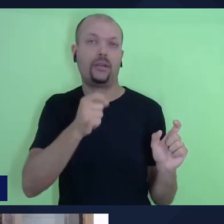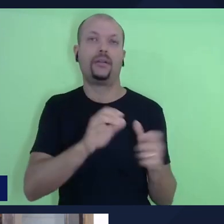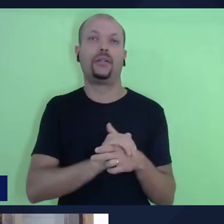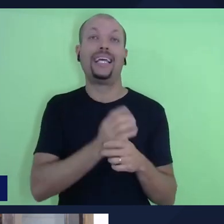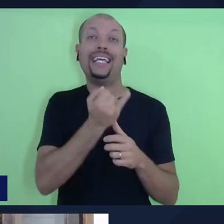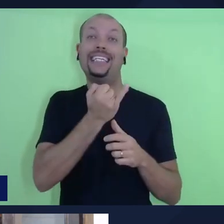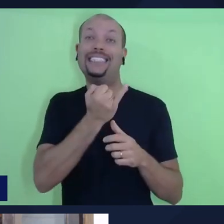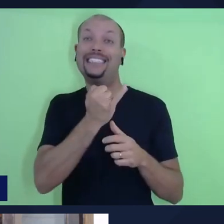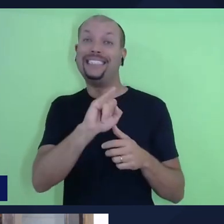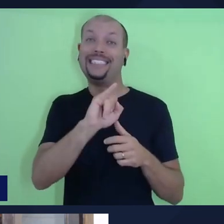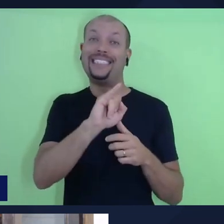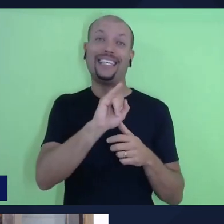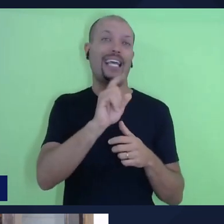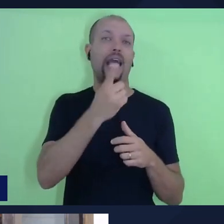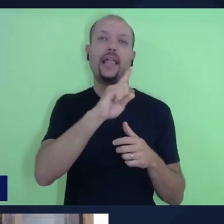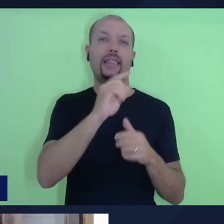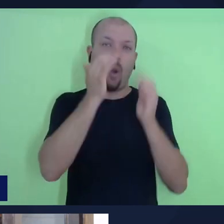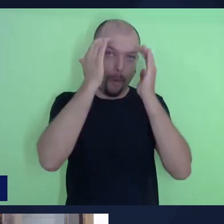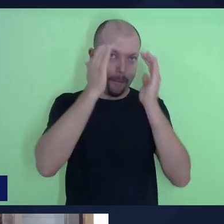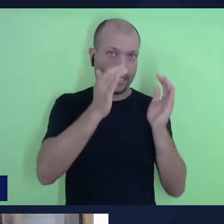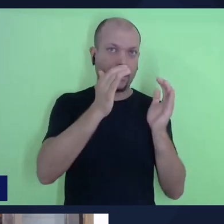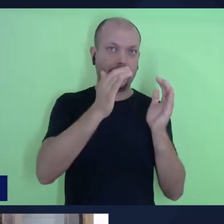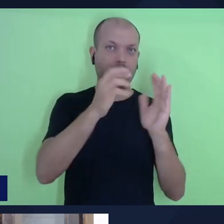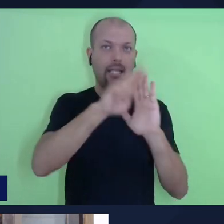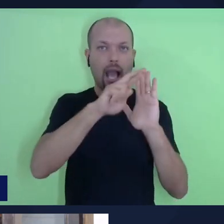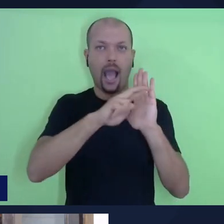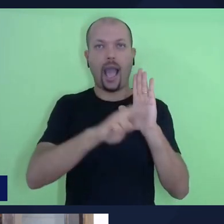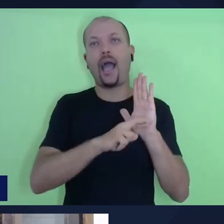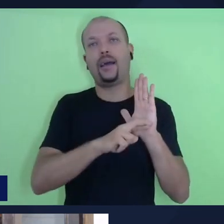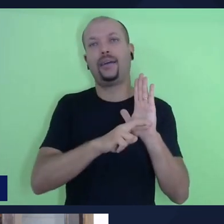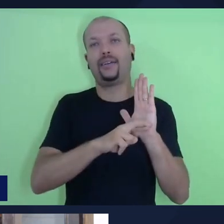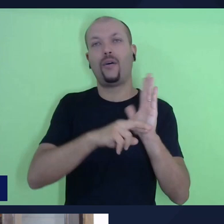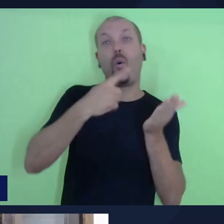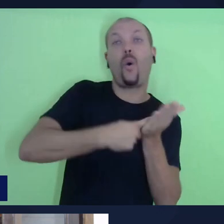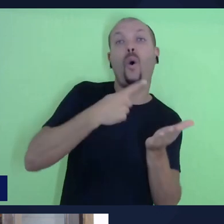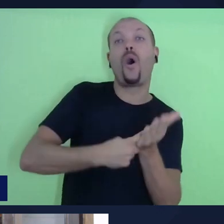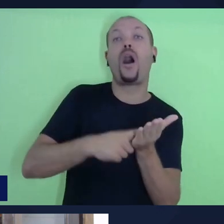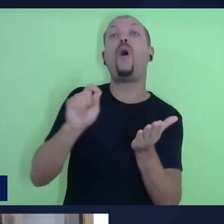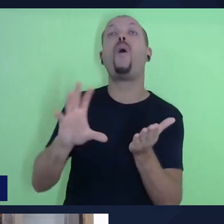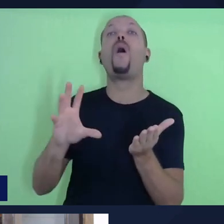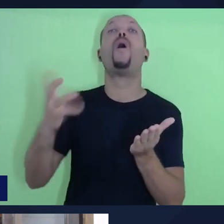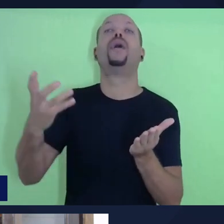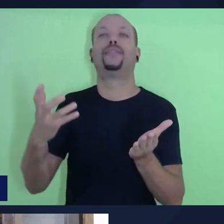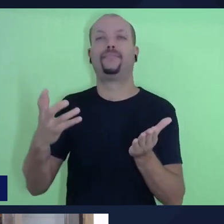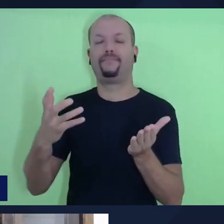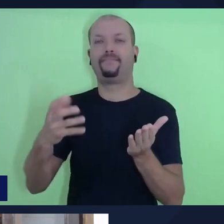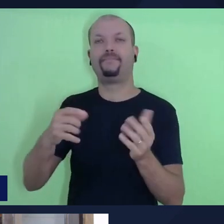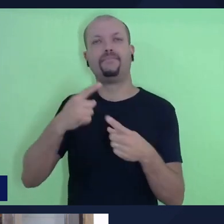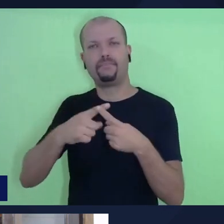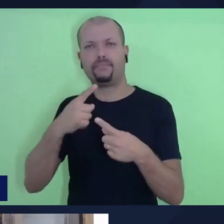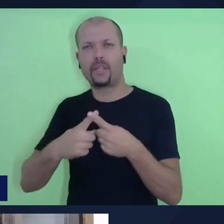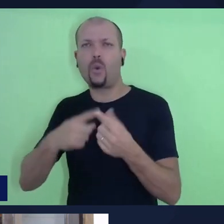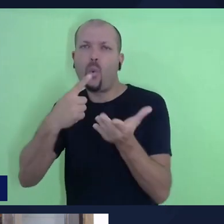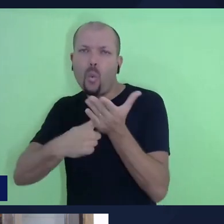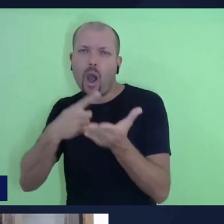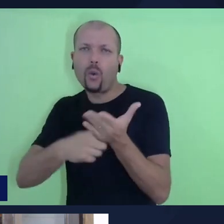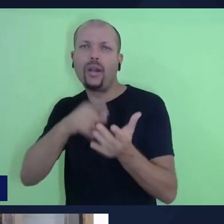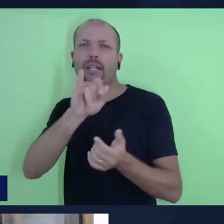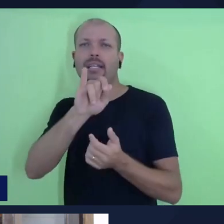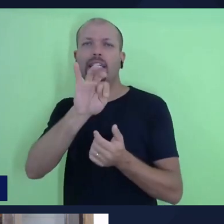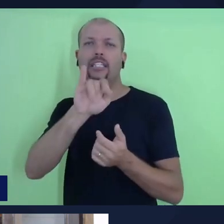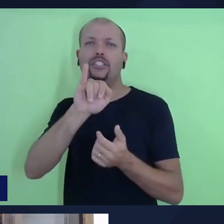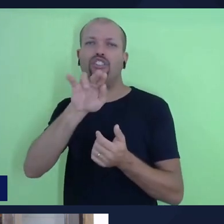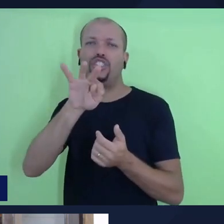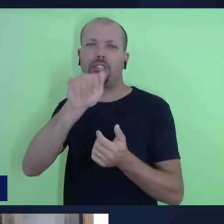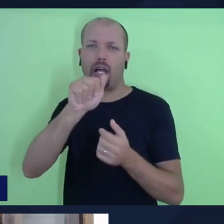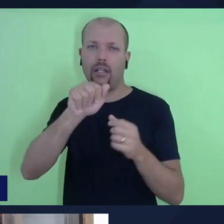descumprir esses acordos, porque era um pouco da dinâmica dos acordos e titas. Os acordos e titas, eles tinham uma,